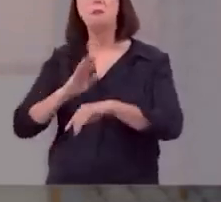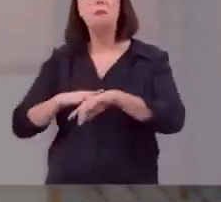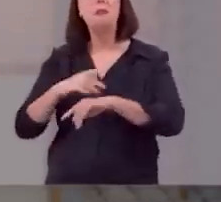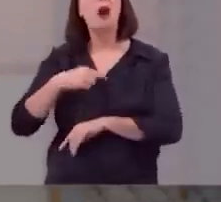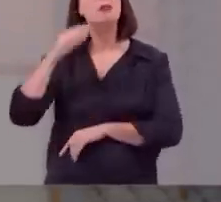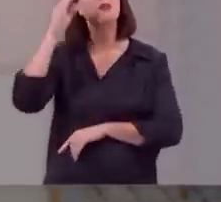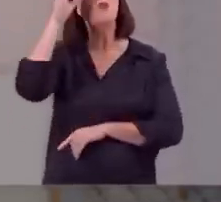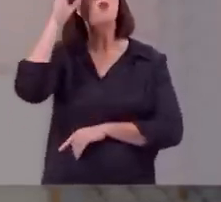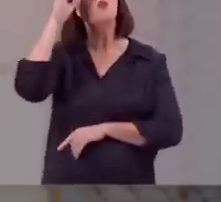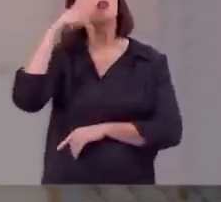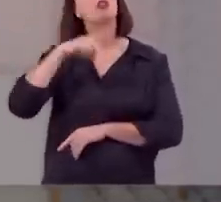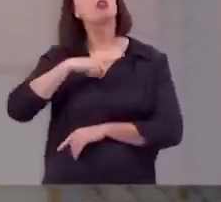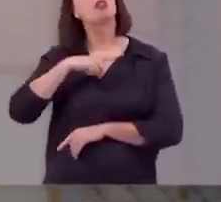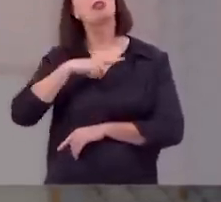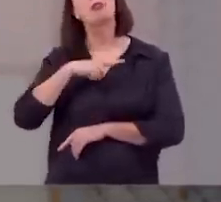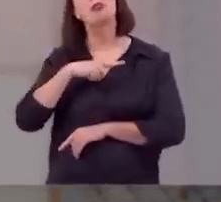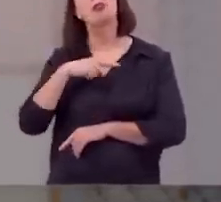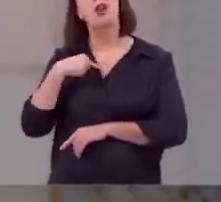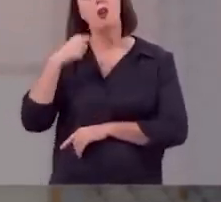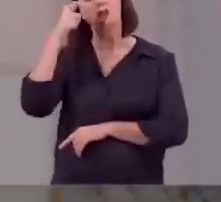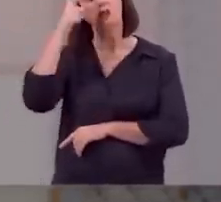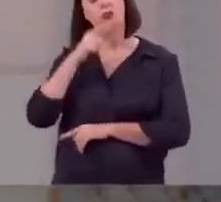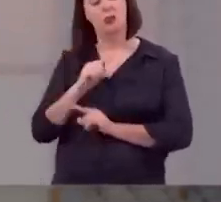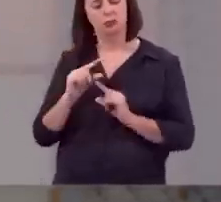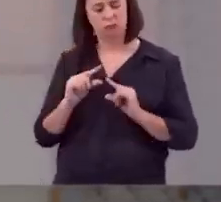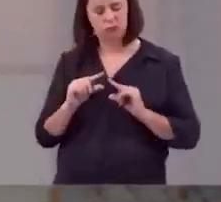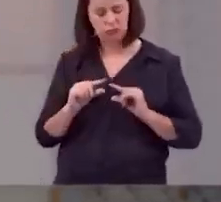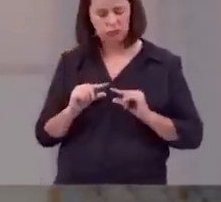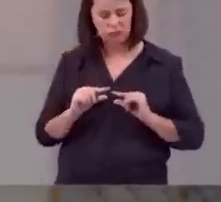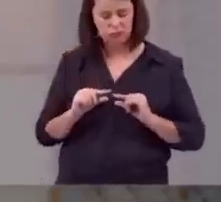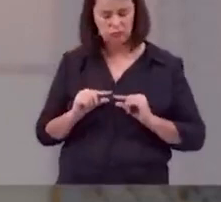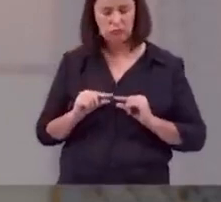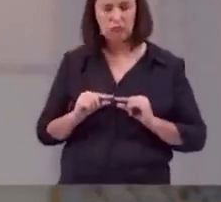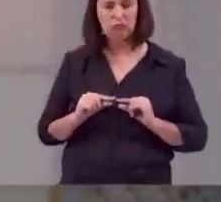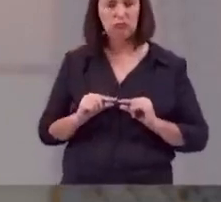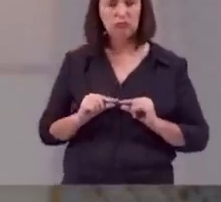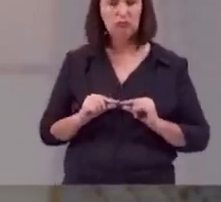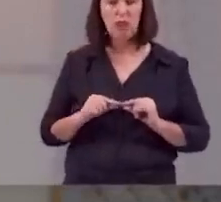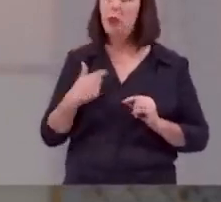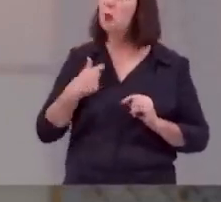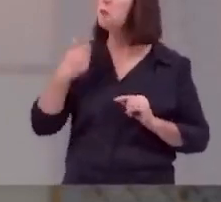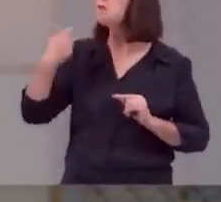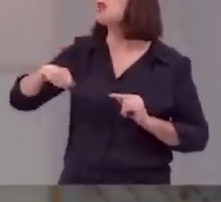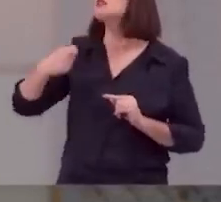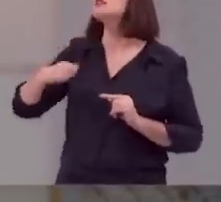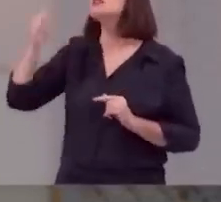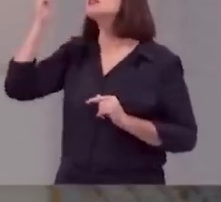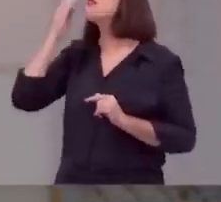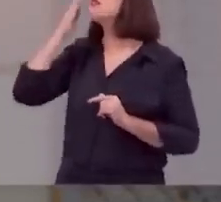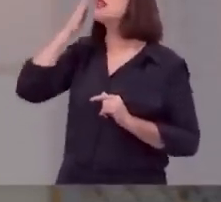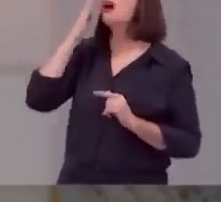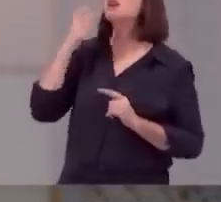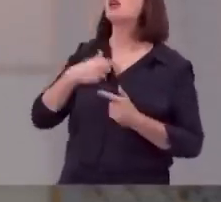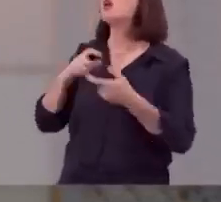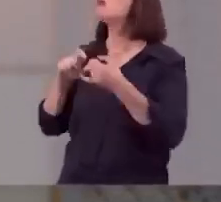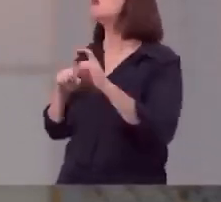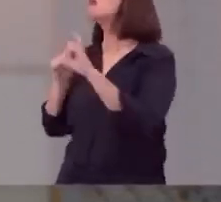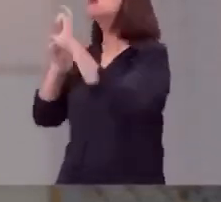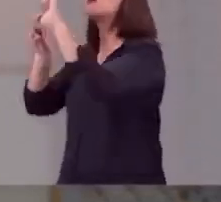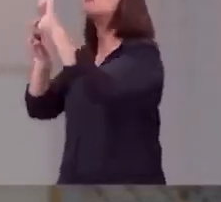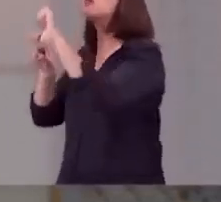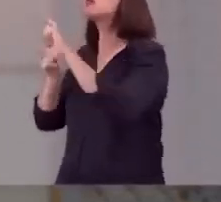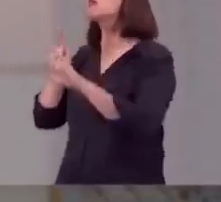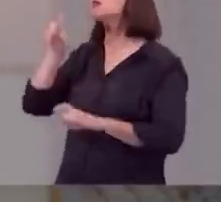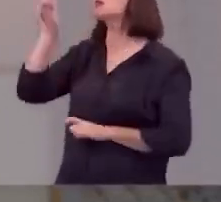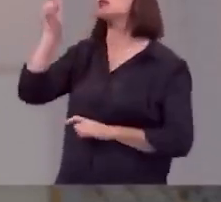consciência você tem de que você é um pecador que você carece da graça que você depende da misericórdia